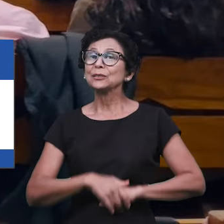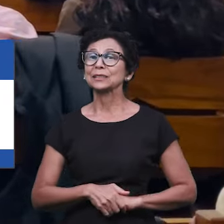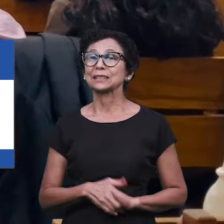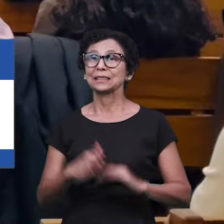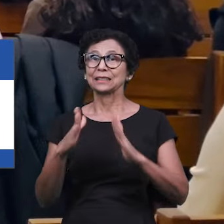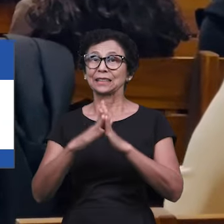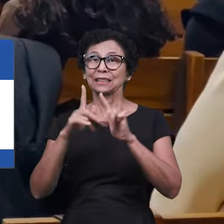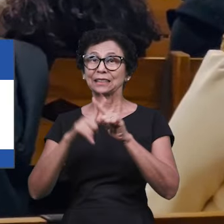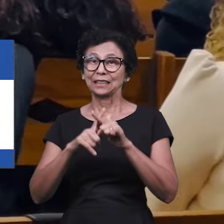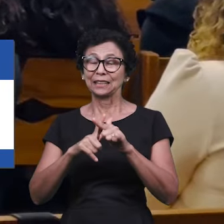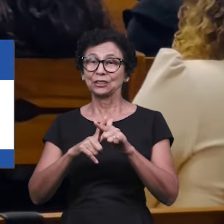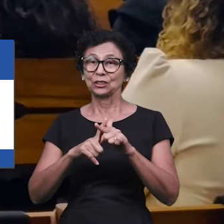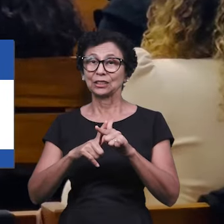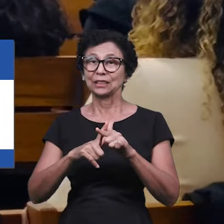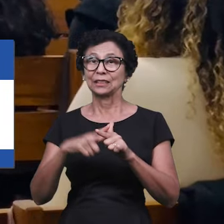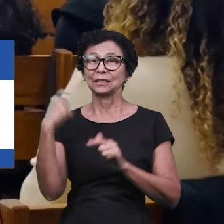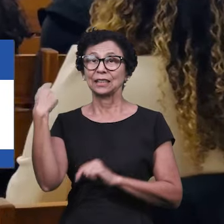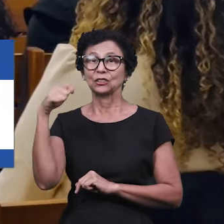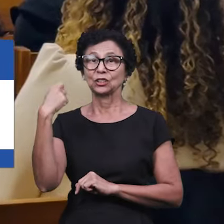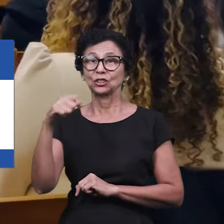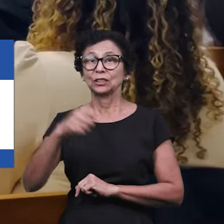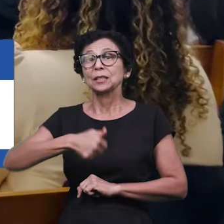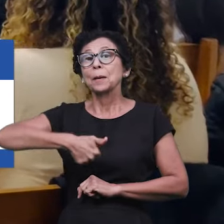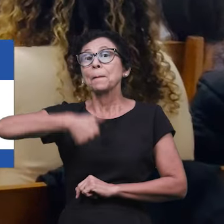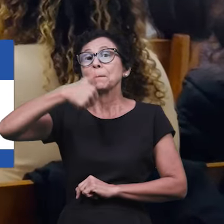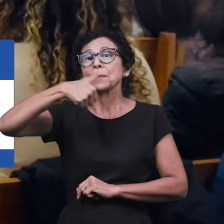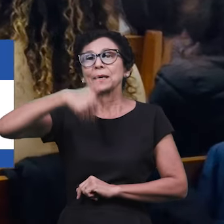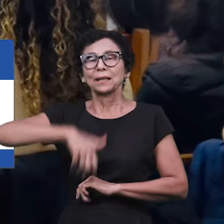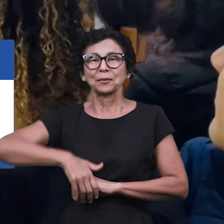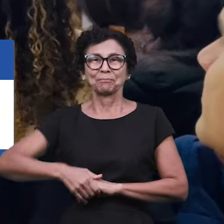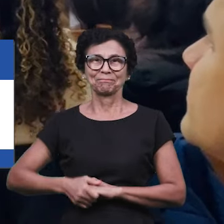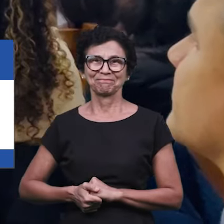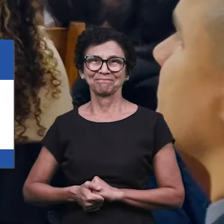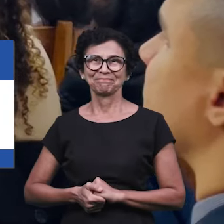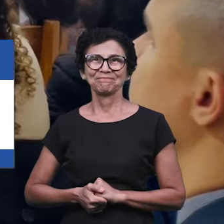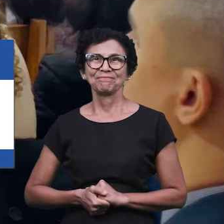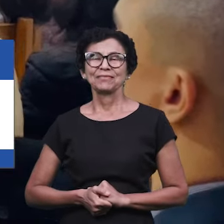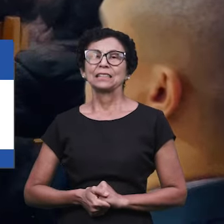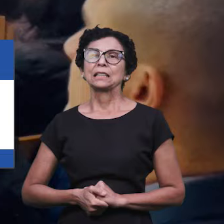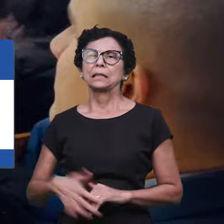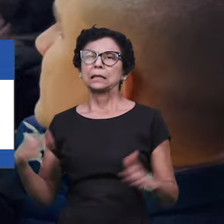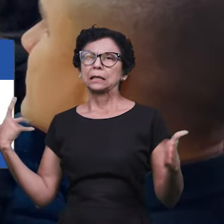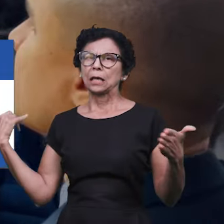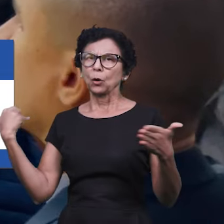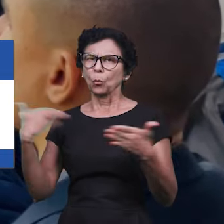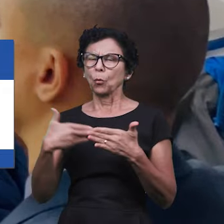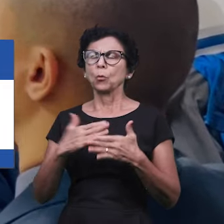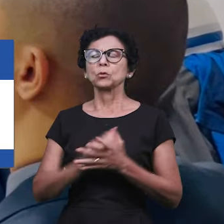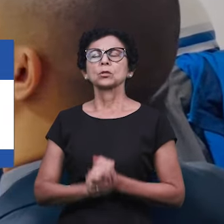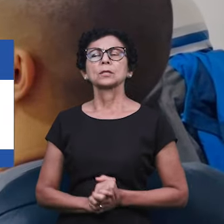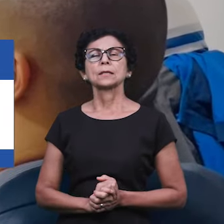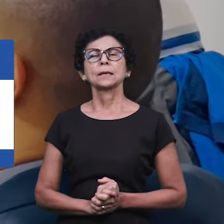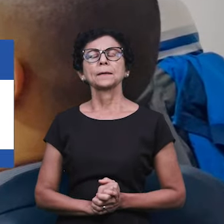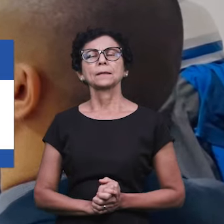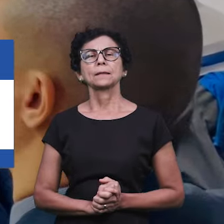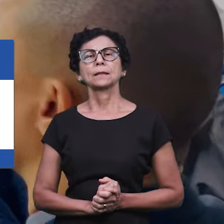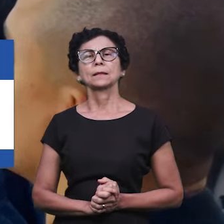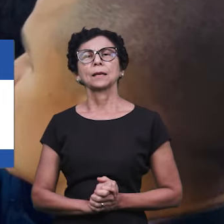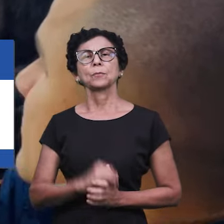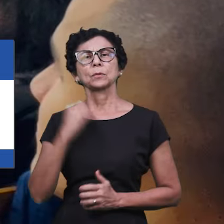igreja de Ramos Merrilha. Desde então, a igreja tem vivido um crescimento espiritual e também quantitativo.